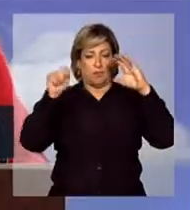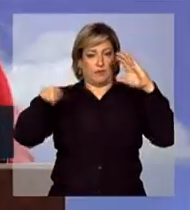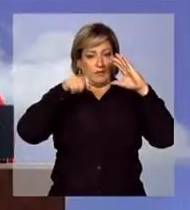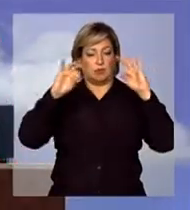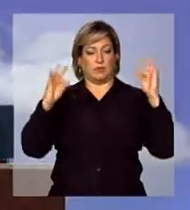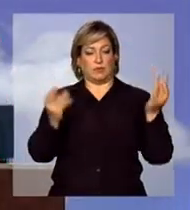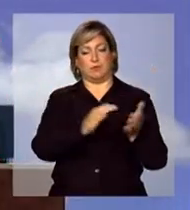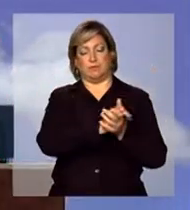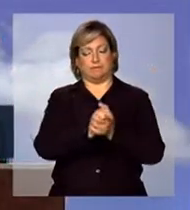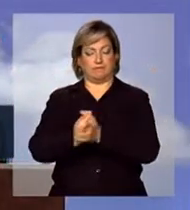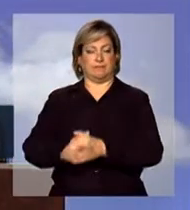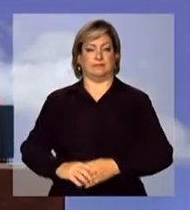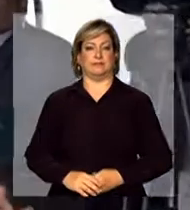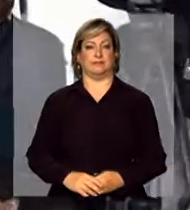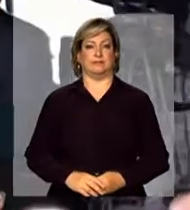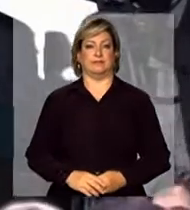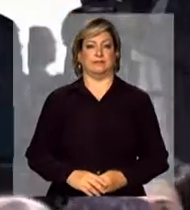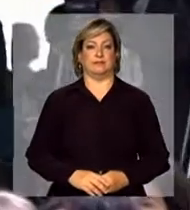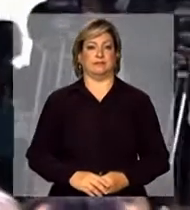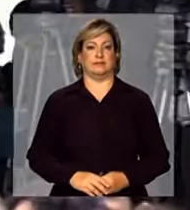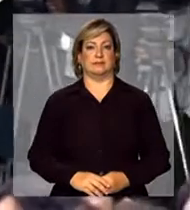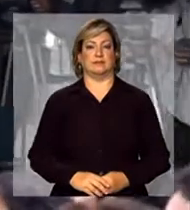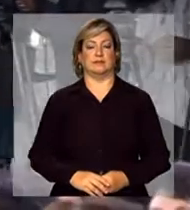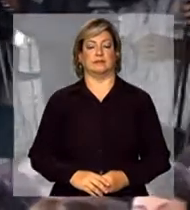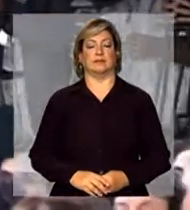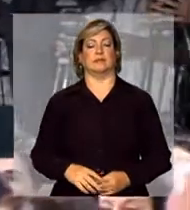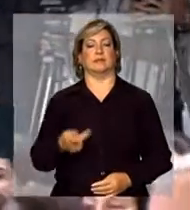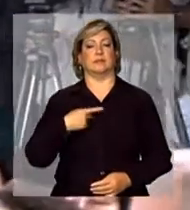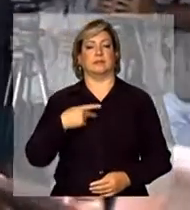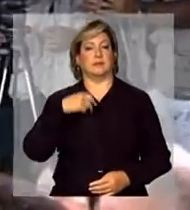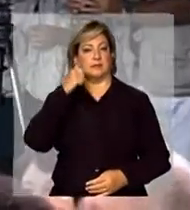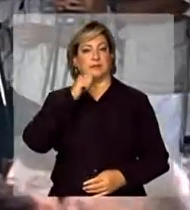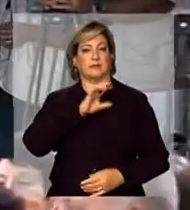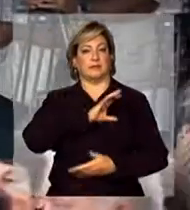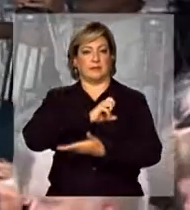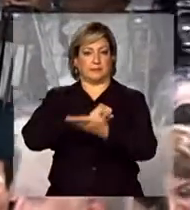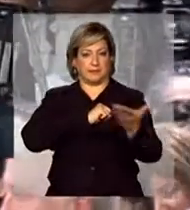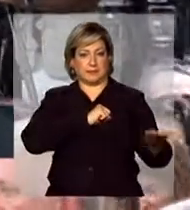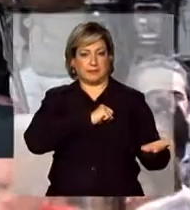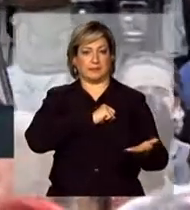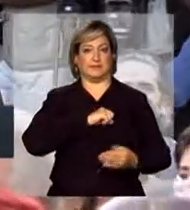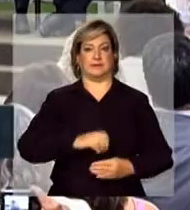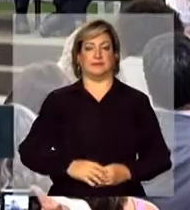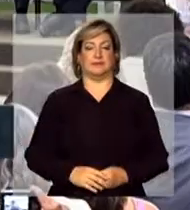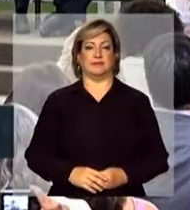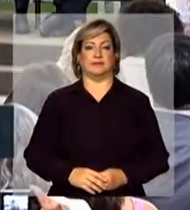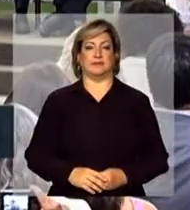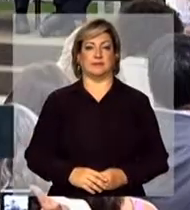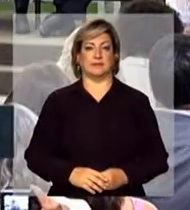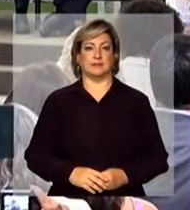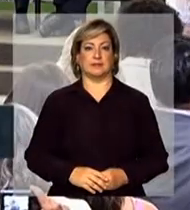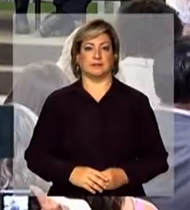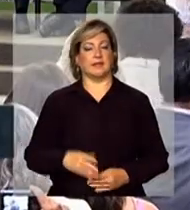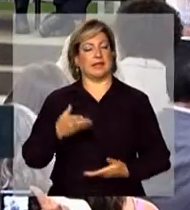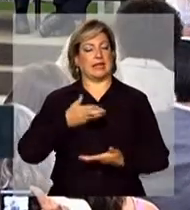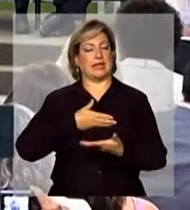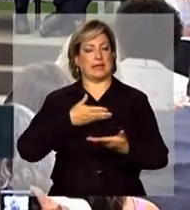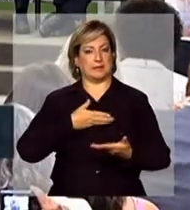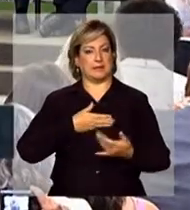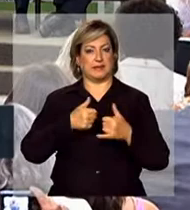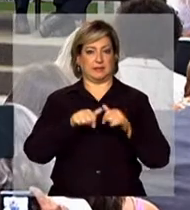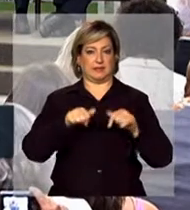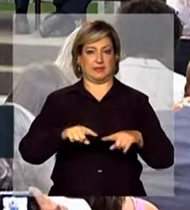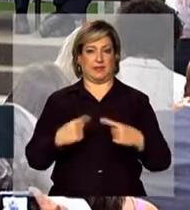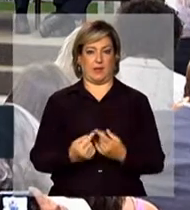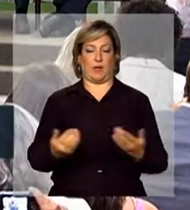cinegrafistas. Minhas queridas amigas aqui